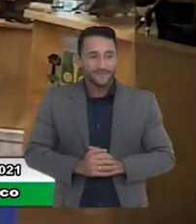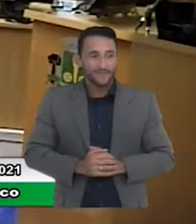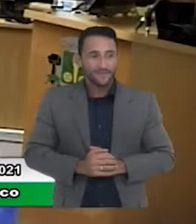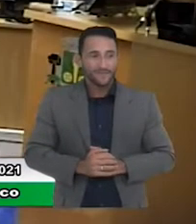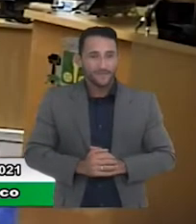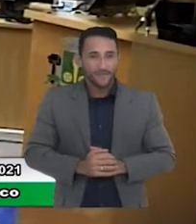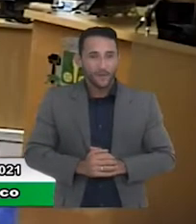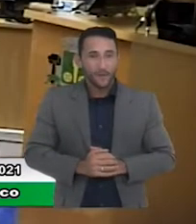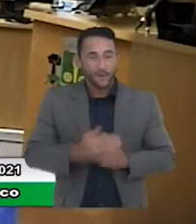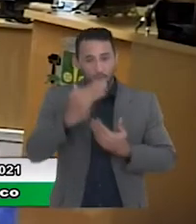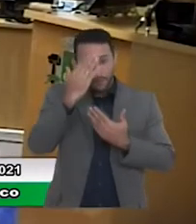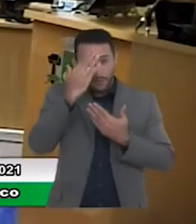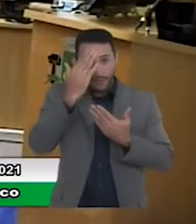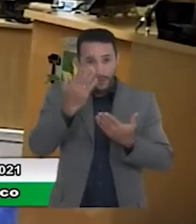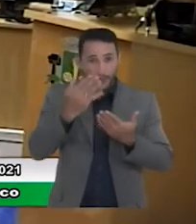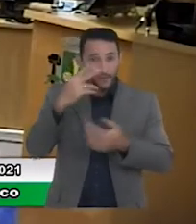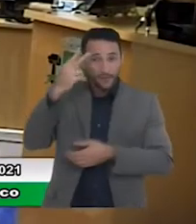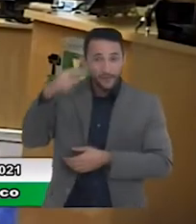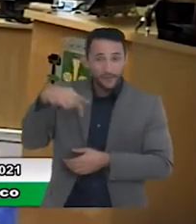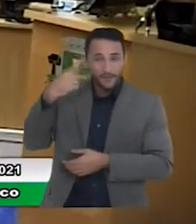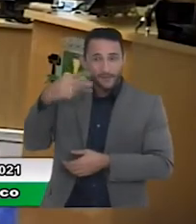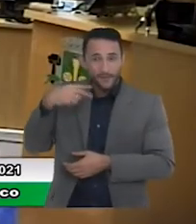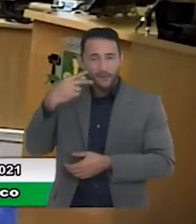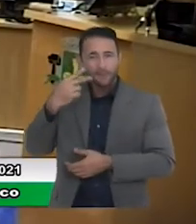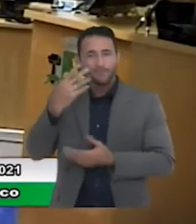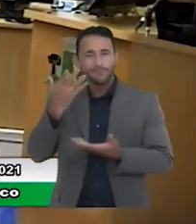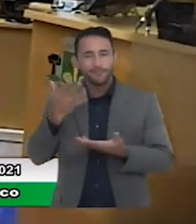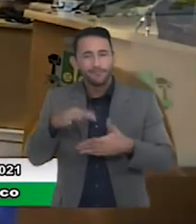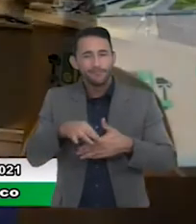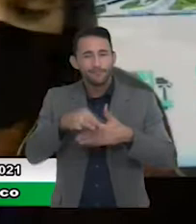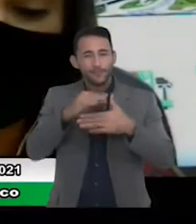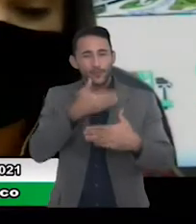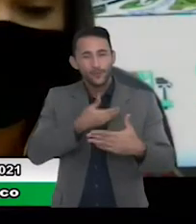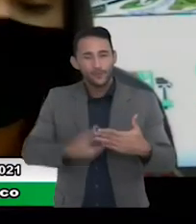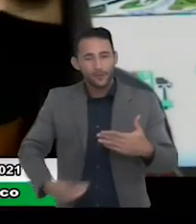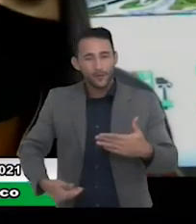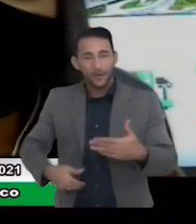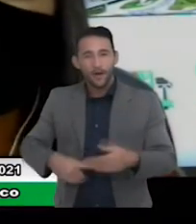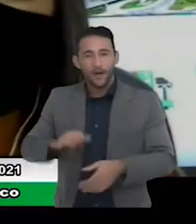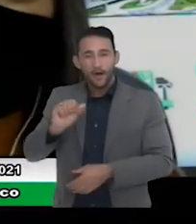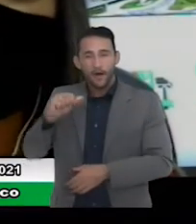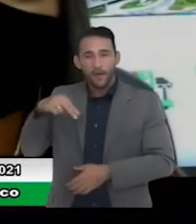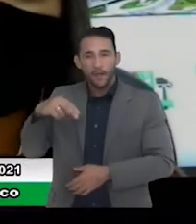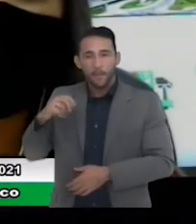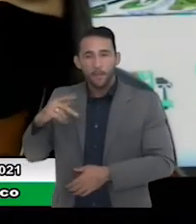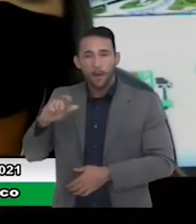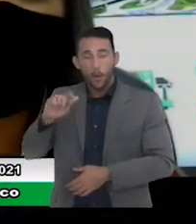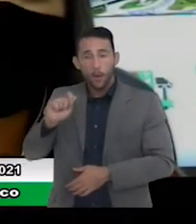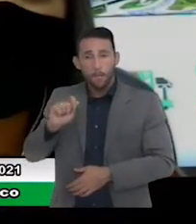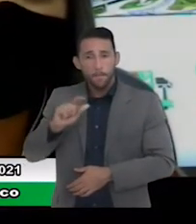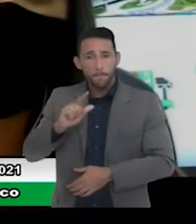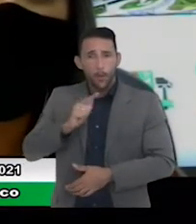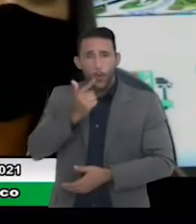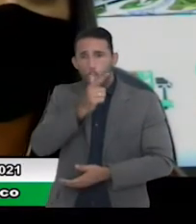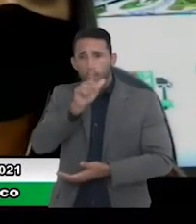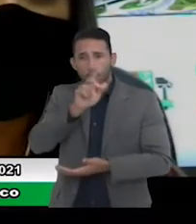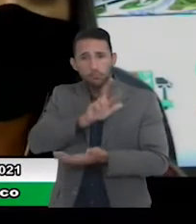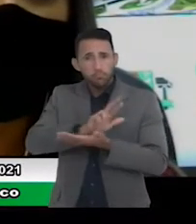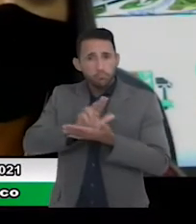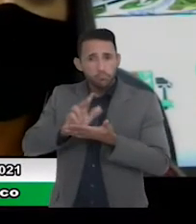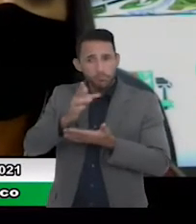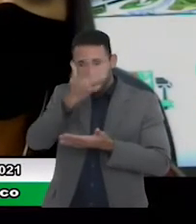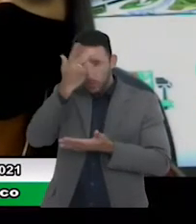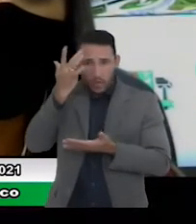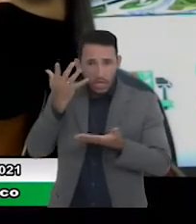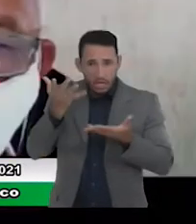muito obrigada vereadora e líder do nosso governo Ana Paula Rossi mais alguém gostaria de fazer uso da palavra